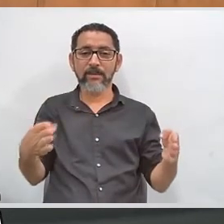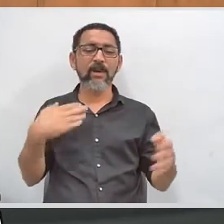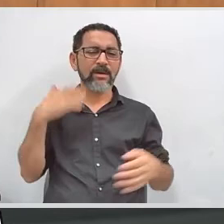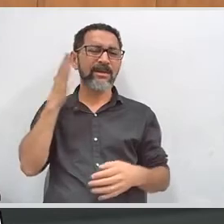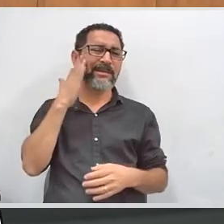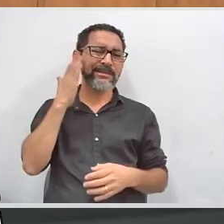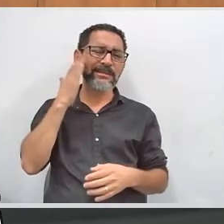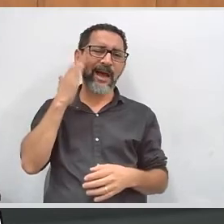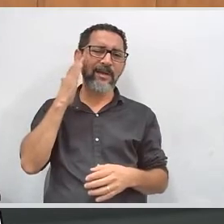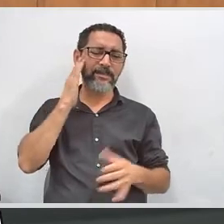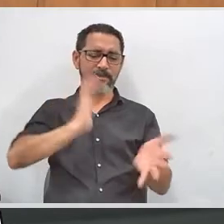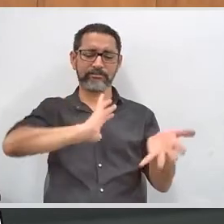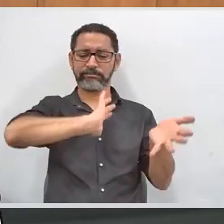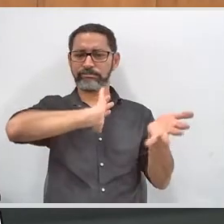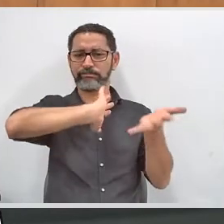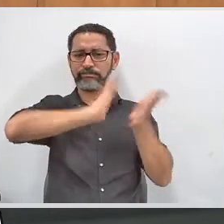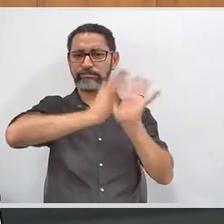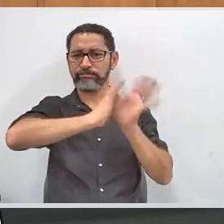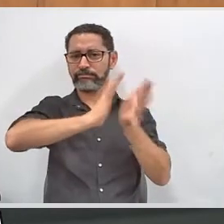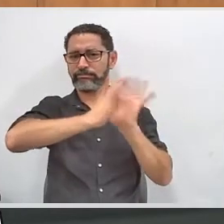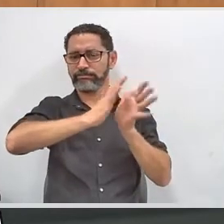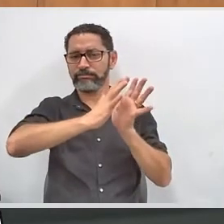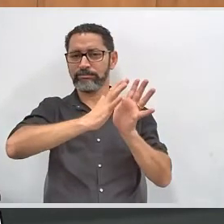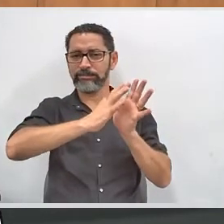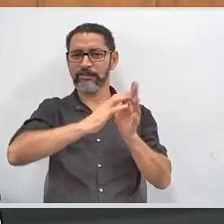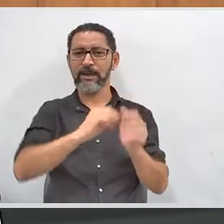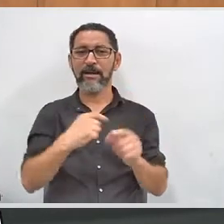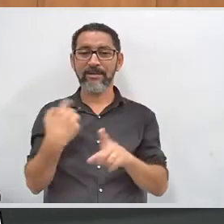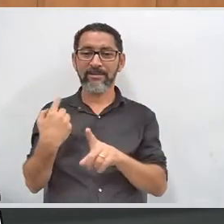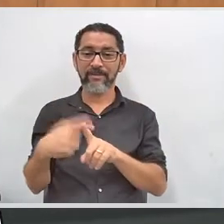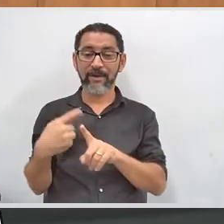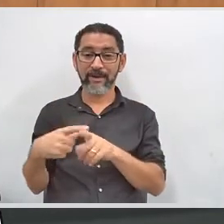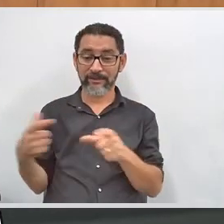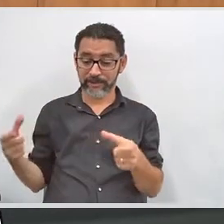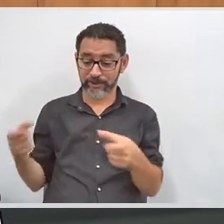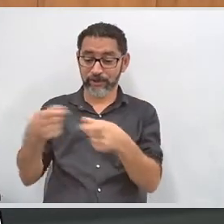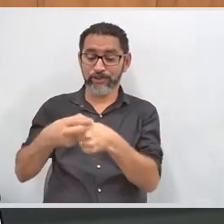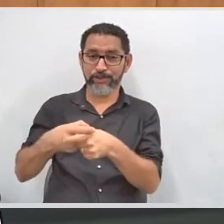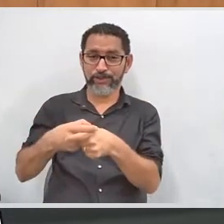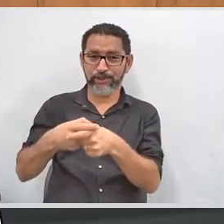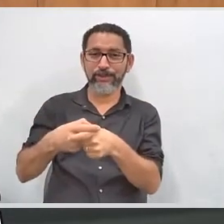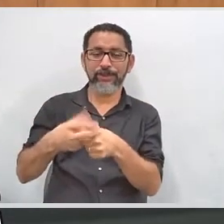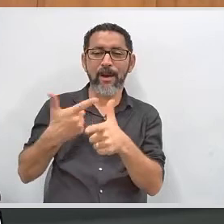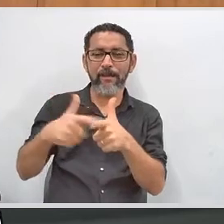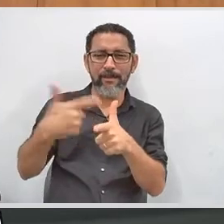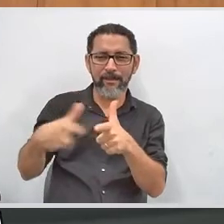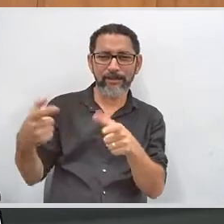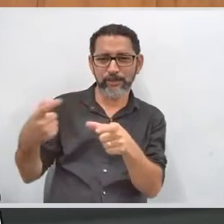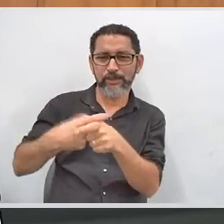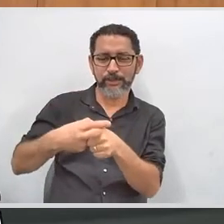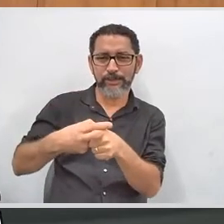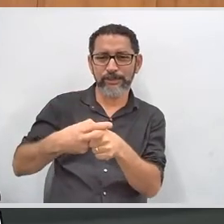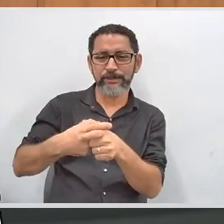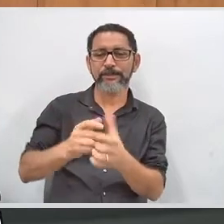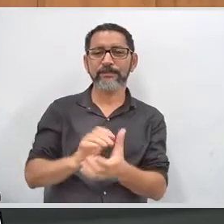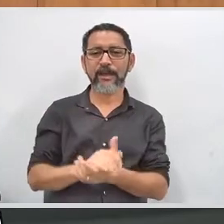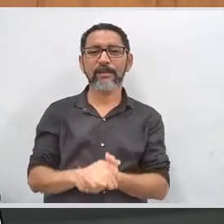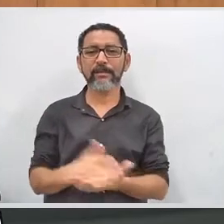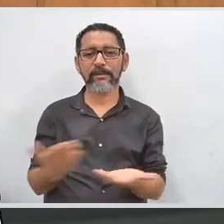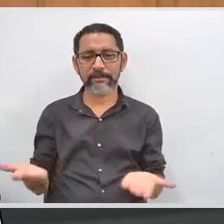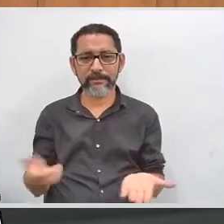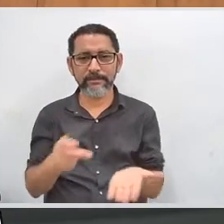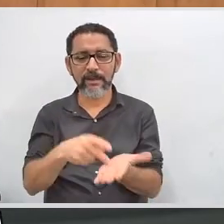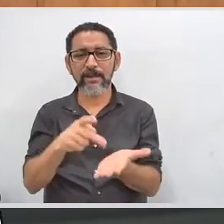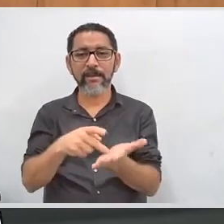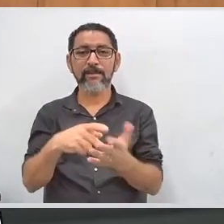gente está tendo muita dificuldade em encontrar esse tipo de mesário, porque você diminui a barreira, a